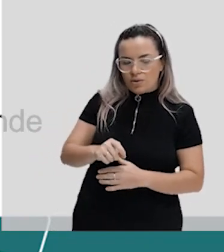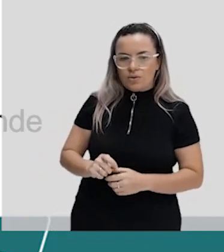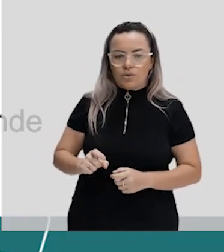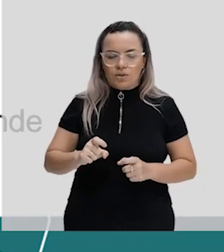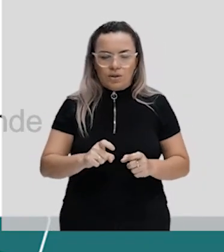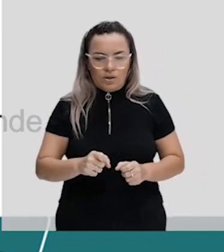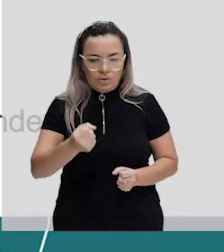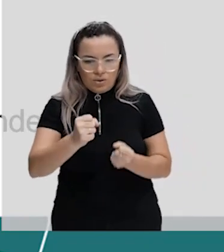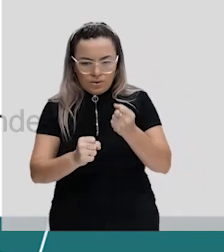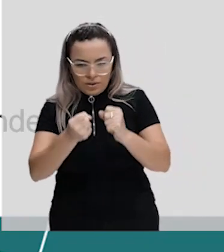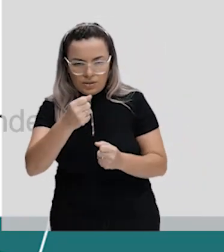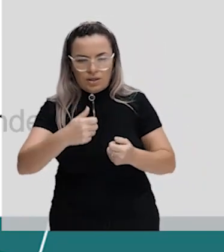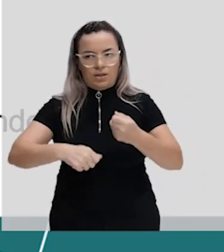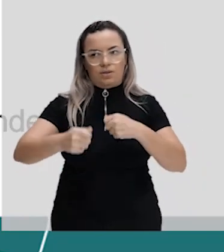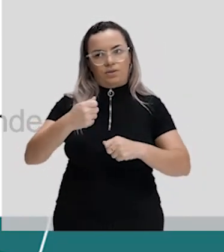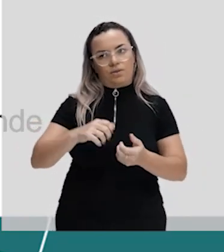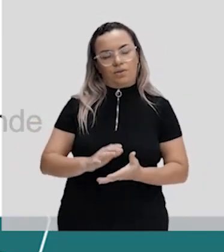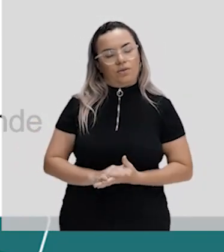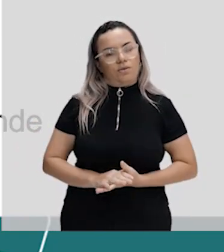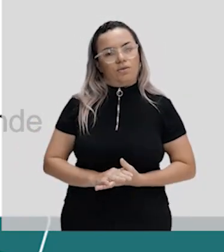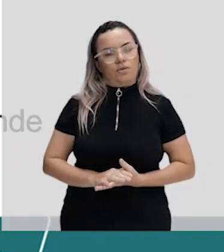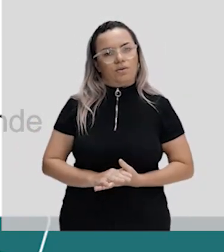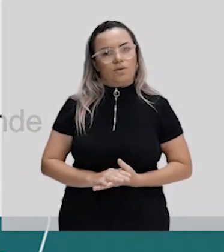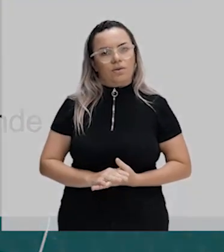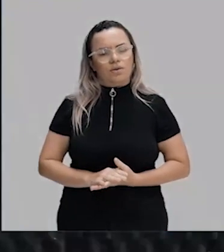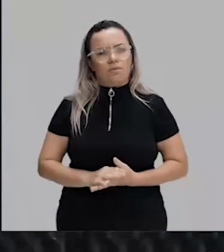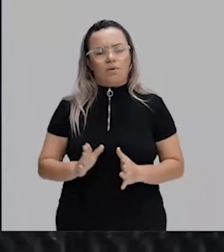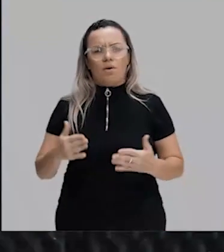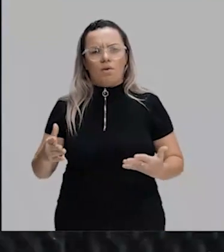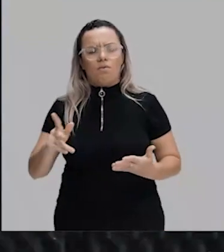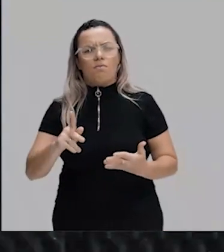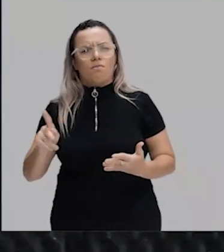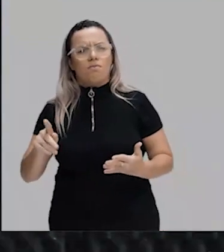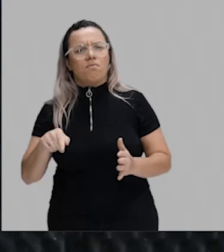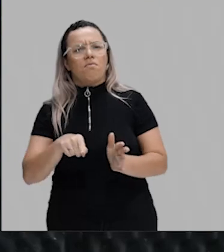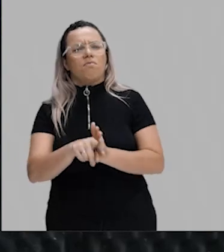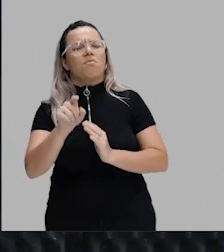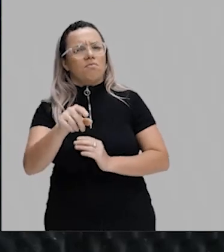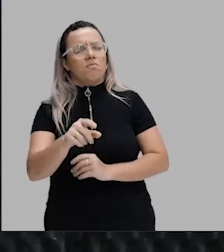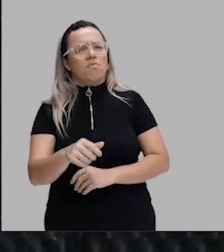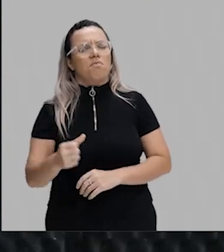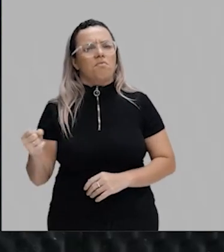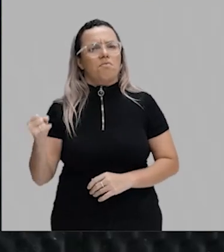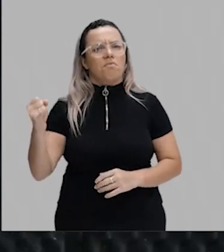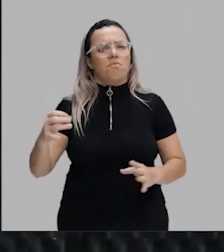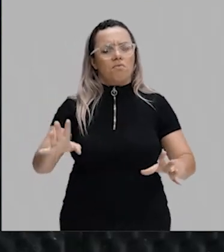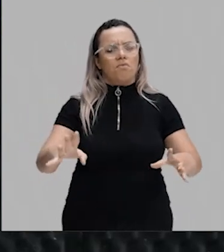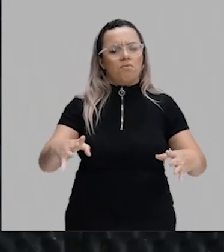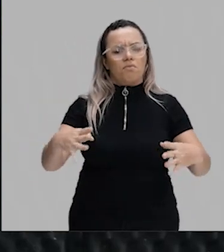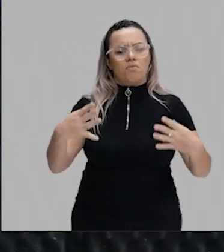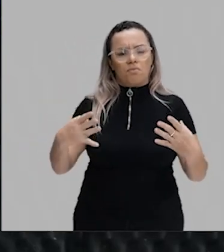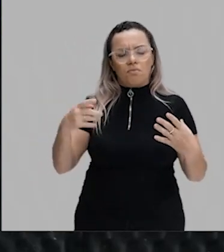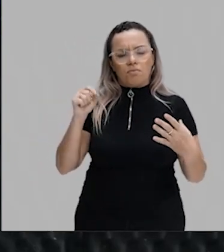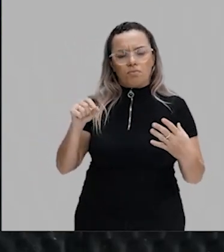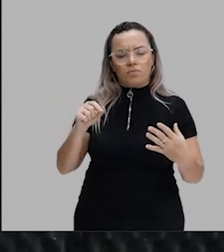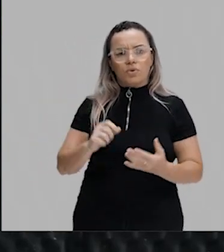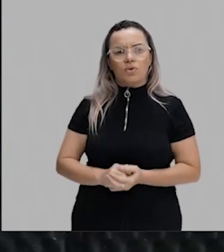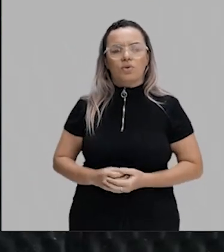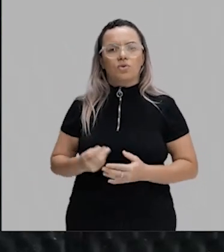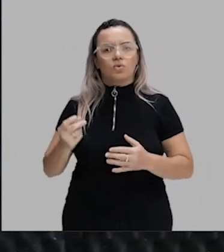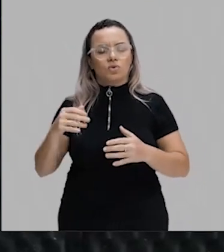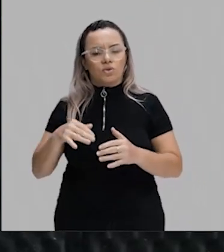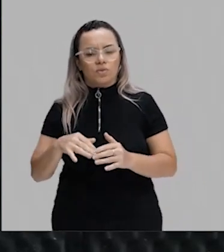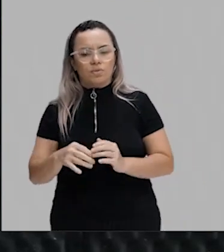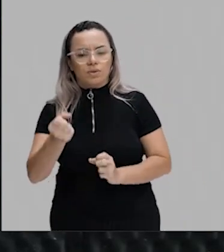agroindústria na economia. Galerinha, te faço logo um adendo importante. Muita atenção no agronegócio brasileiro. Inclusive,